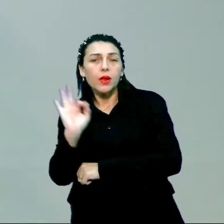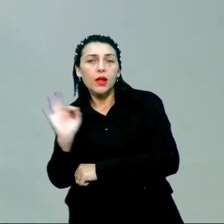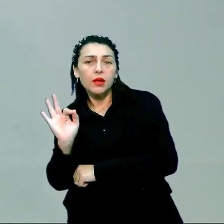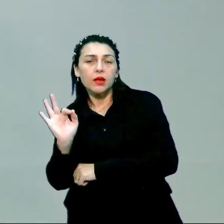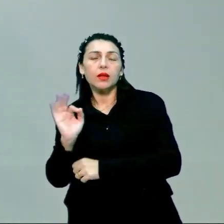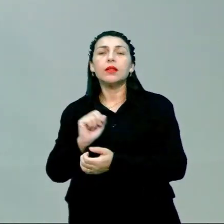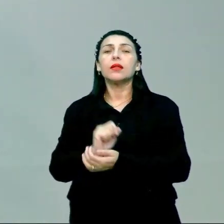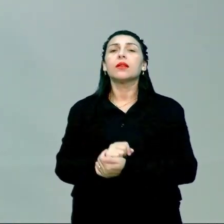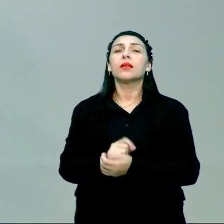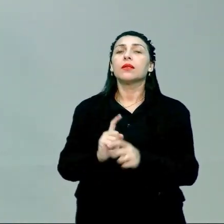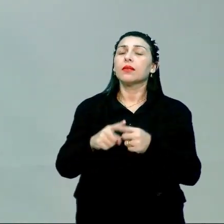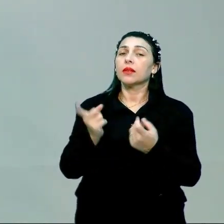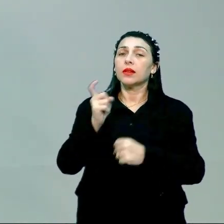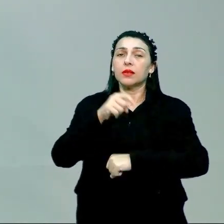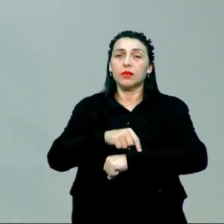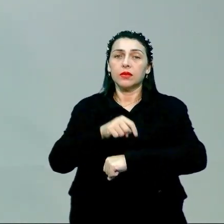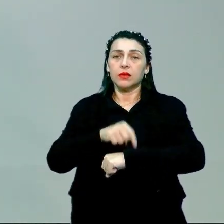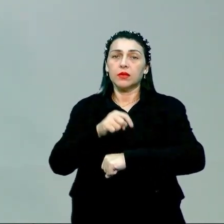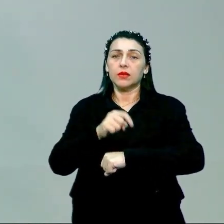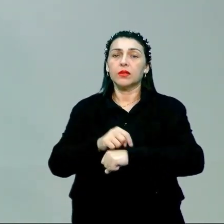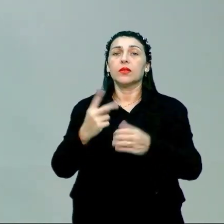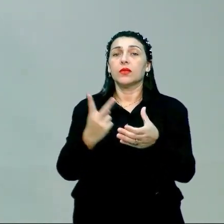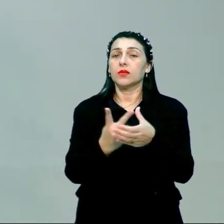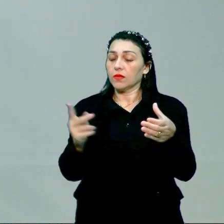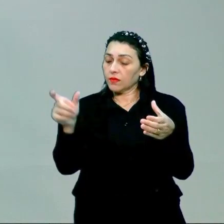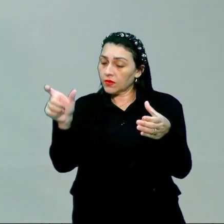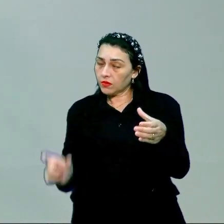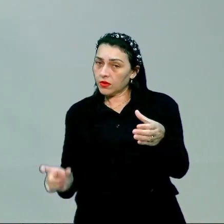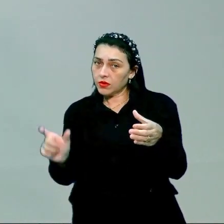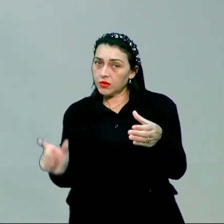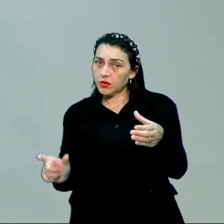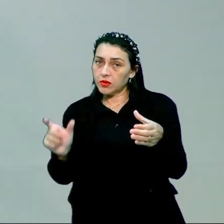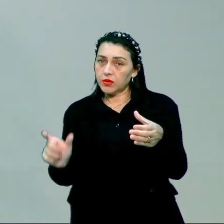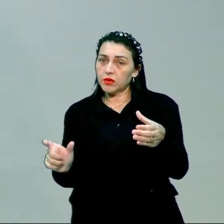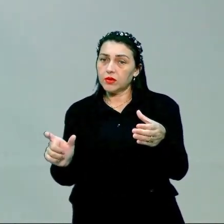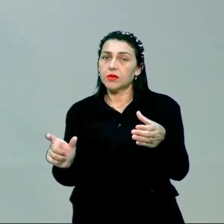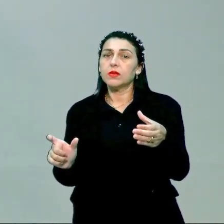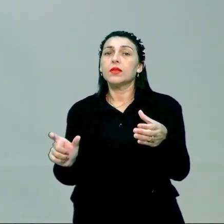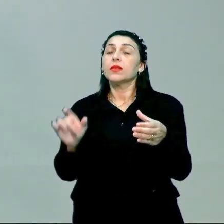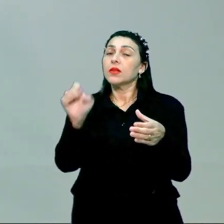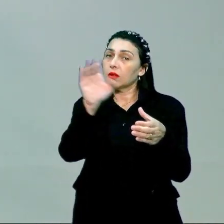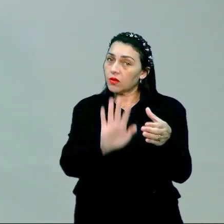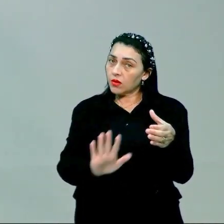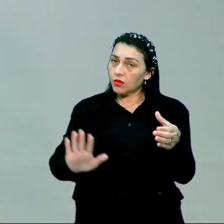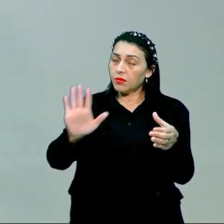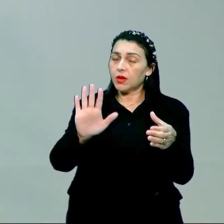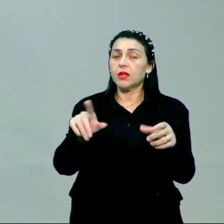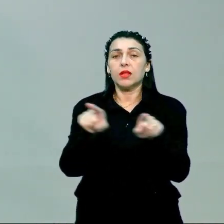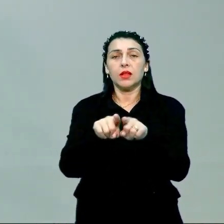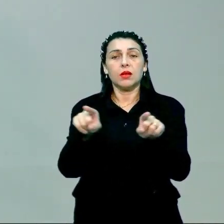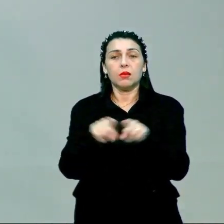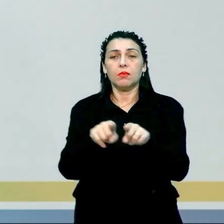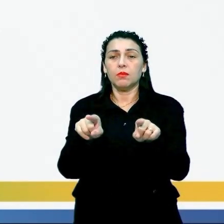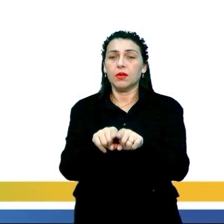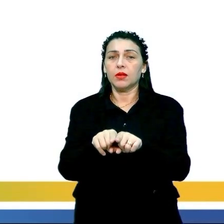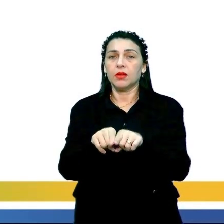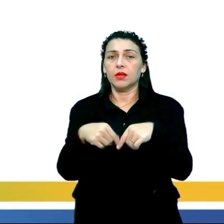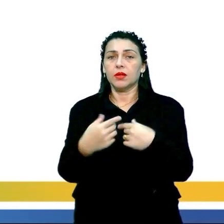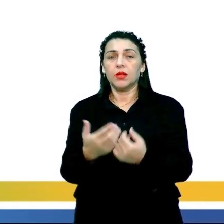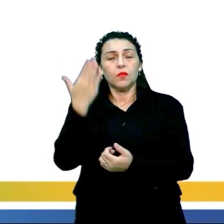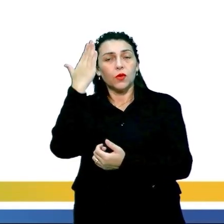assim como, nesse momento, os vanguardistas, como as vanguardas europeias, não foram, até então,